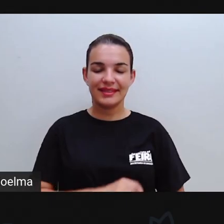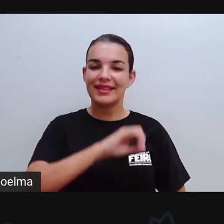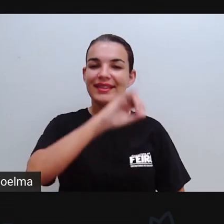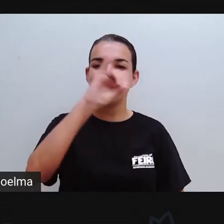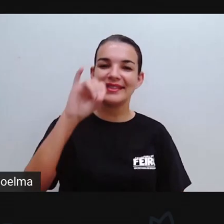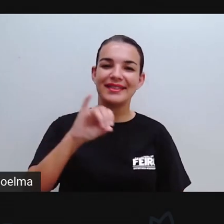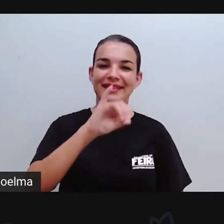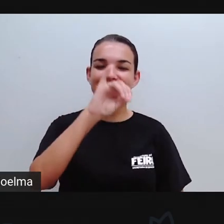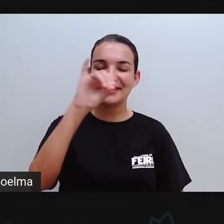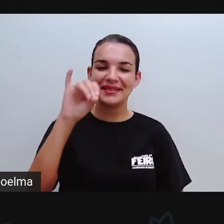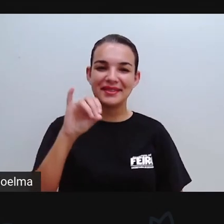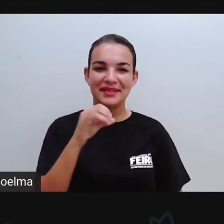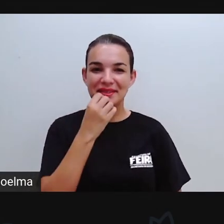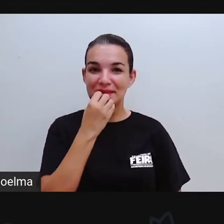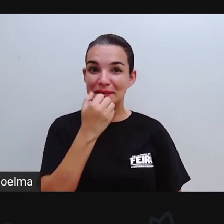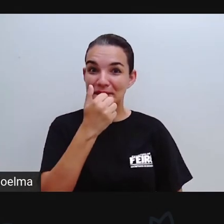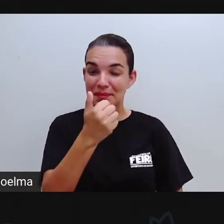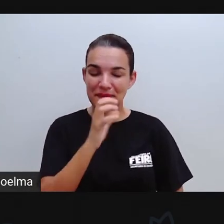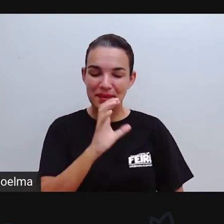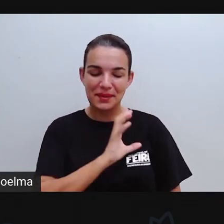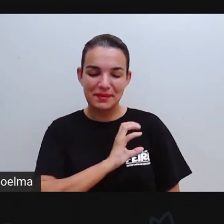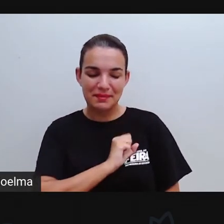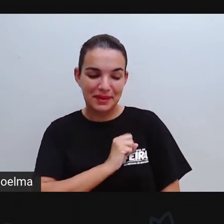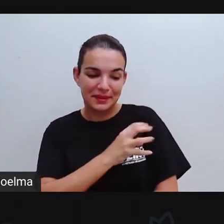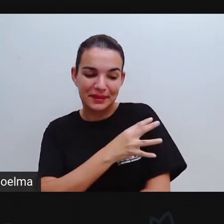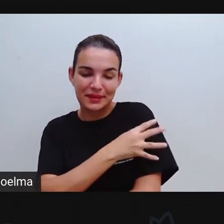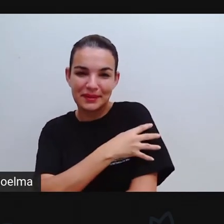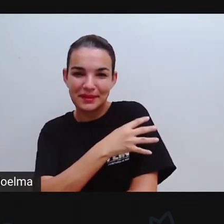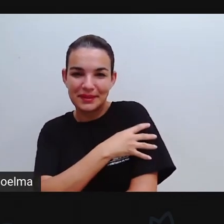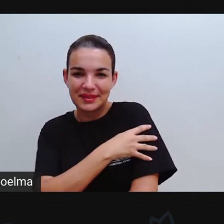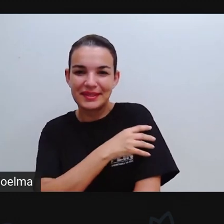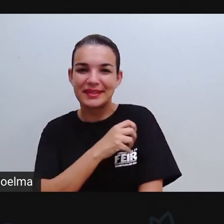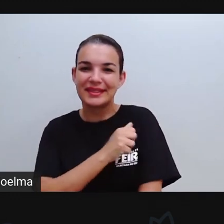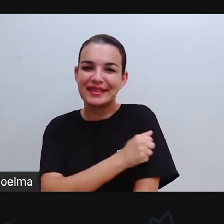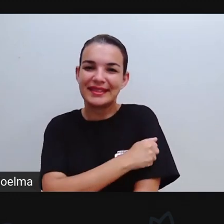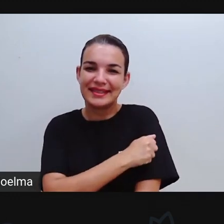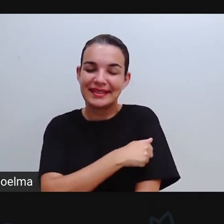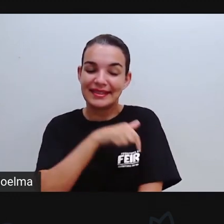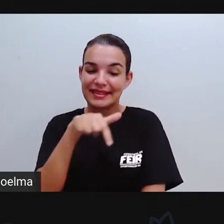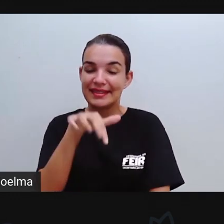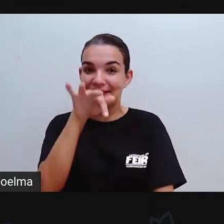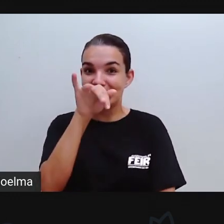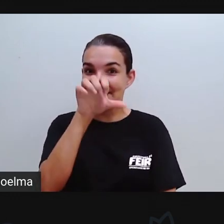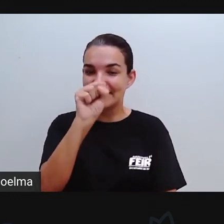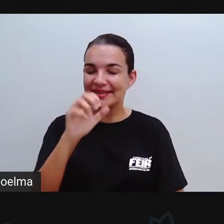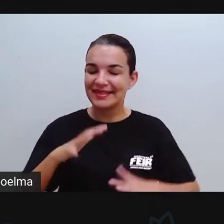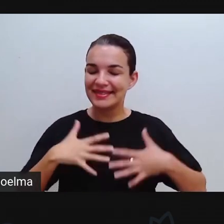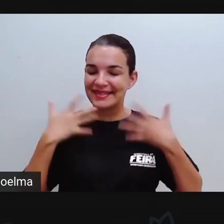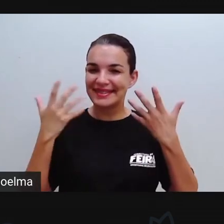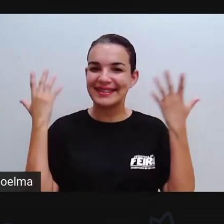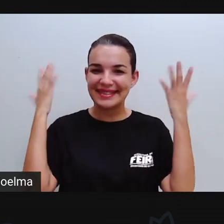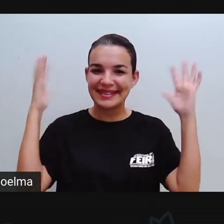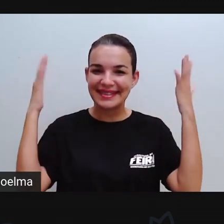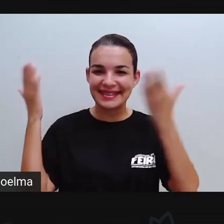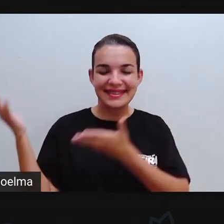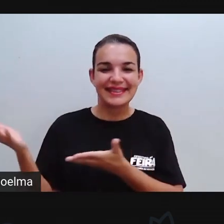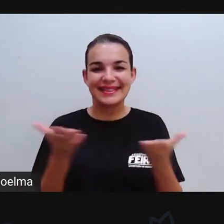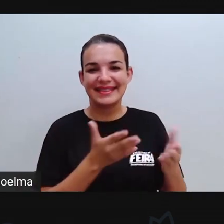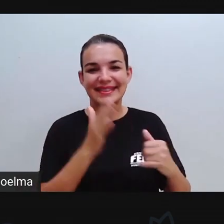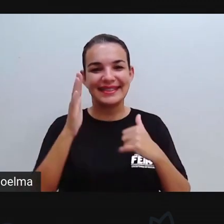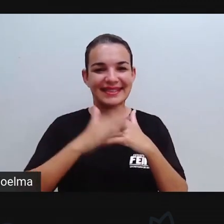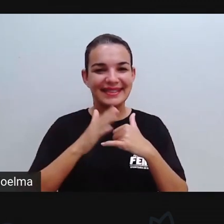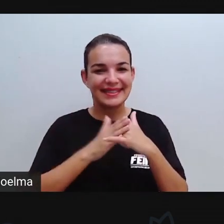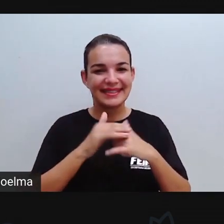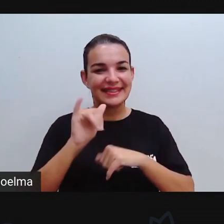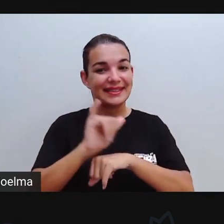Olá, amores, meus queridos e amados alunos da cidade da festefeira de Santana. É com enorme alegria que a gente recebe vocês aqui no